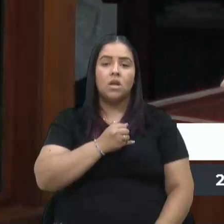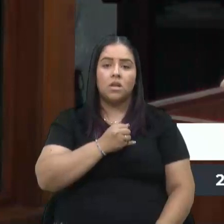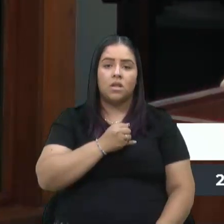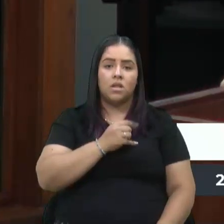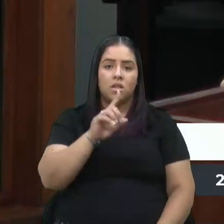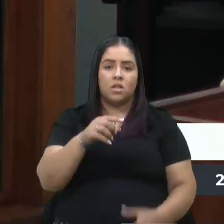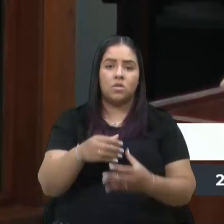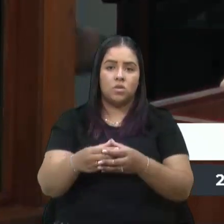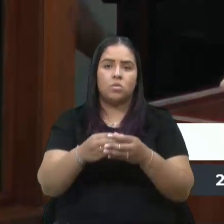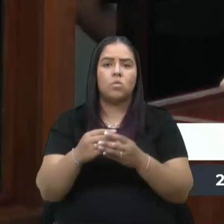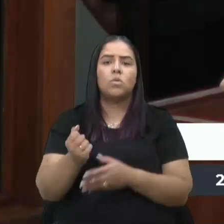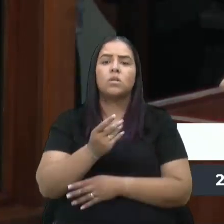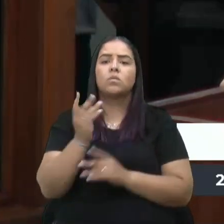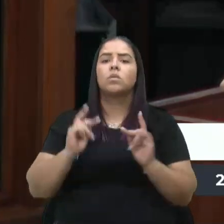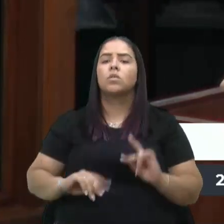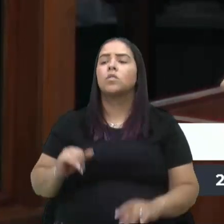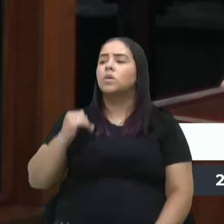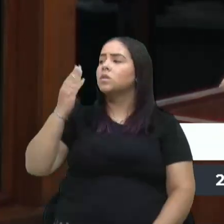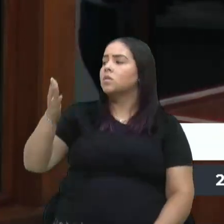fora para assistir os jogos?